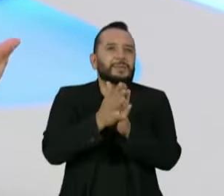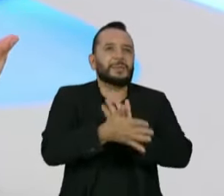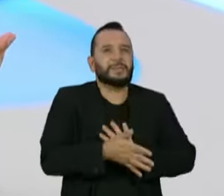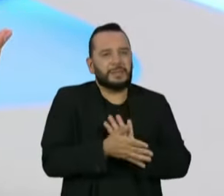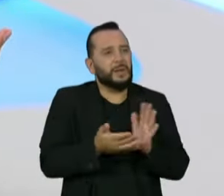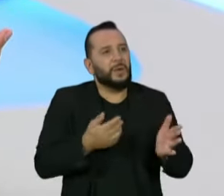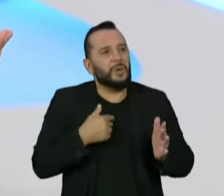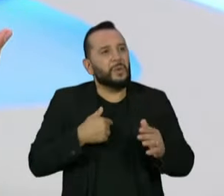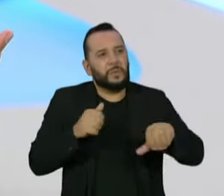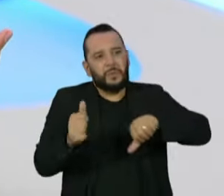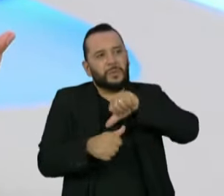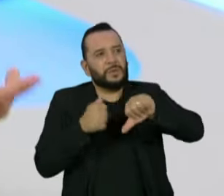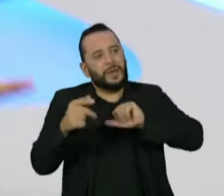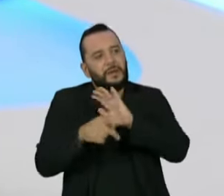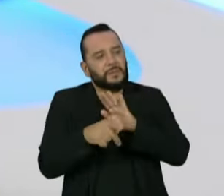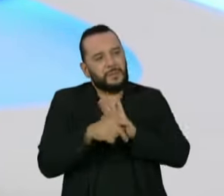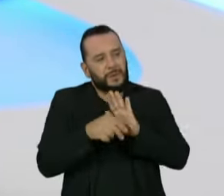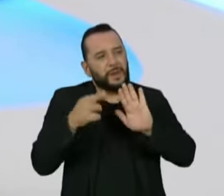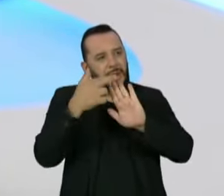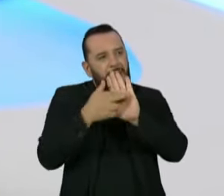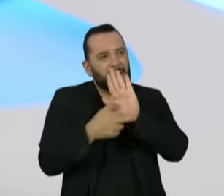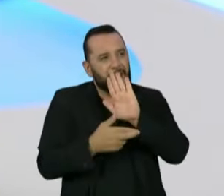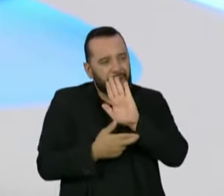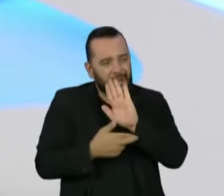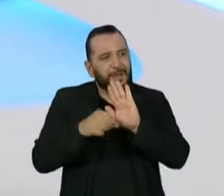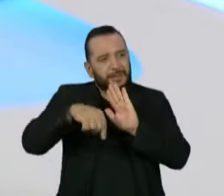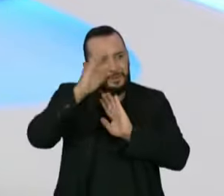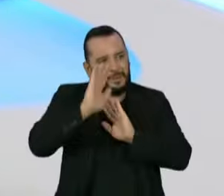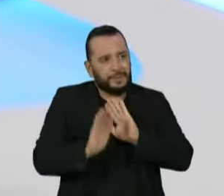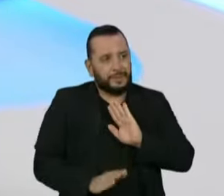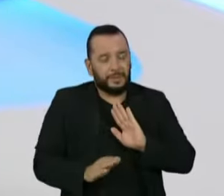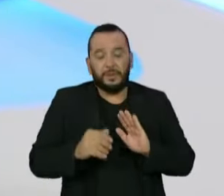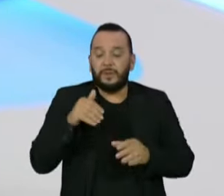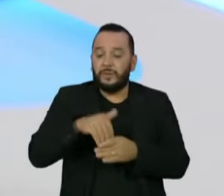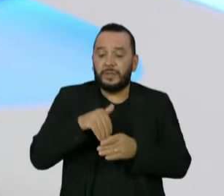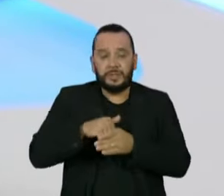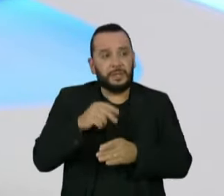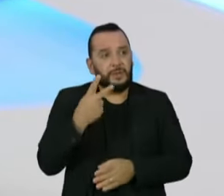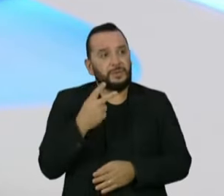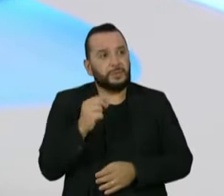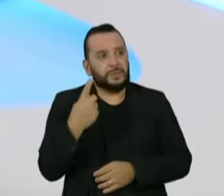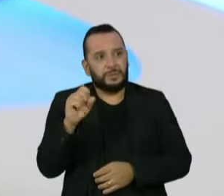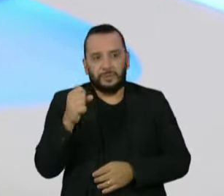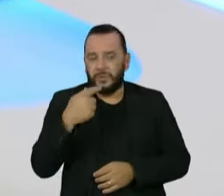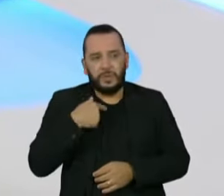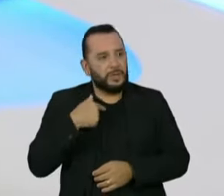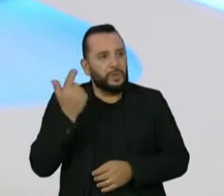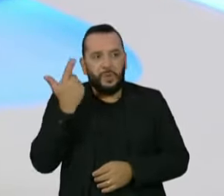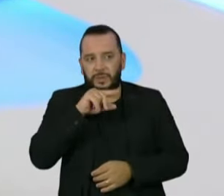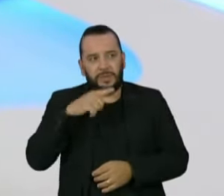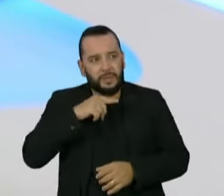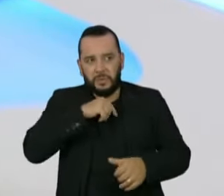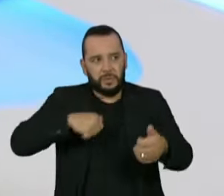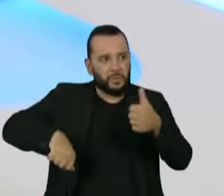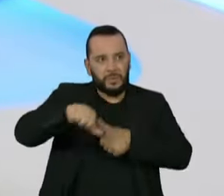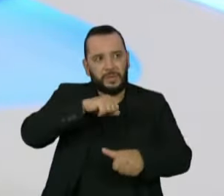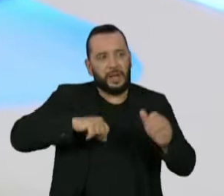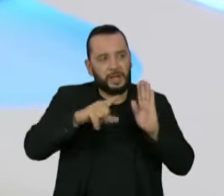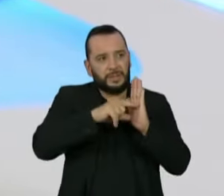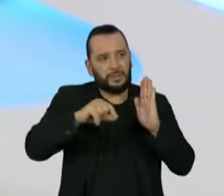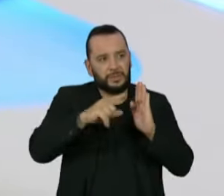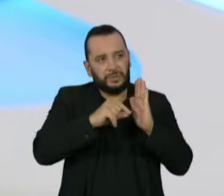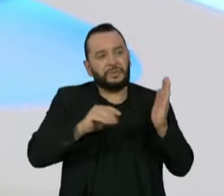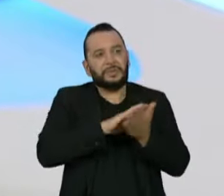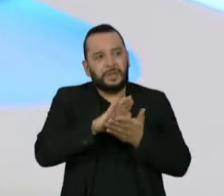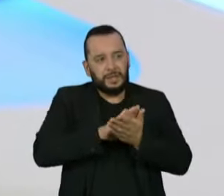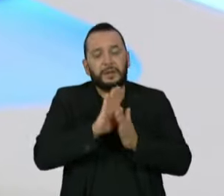risco de mudar o sistema. Porque a eleição de 2018 não deu certo do ponto de vista de uma mudança radical no executivo, mas